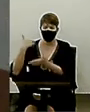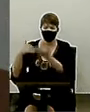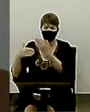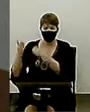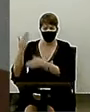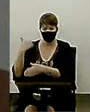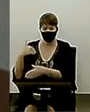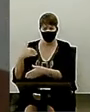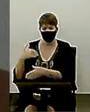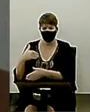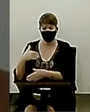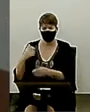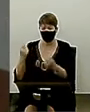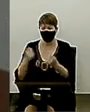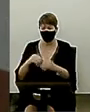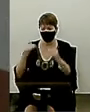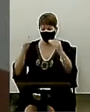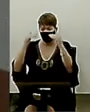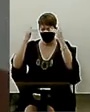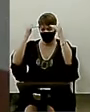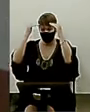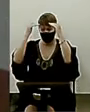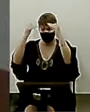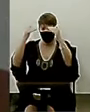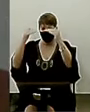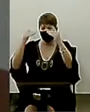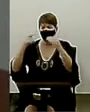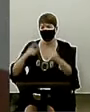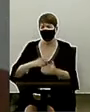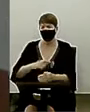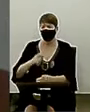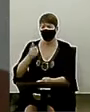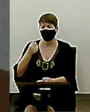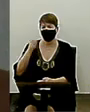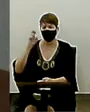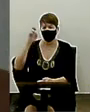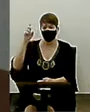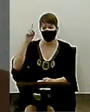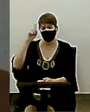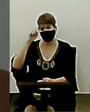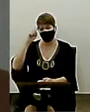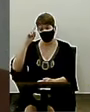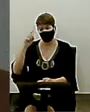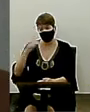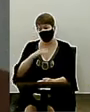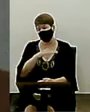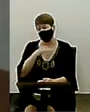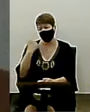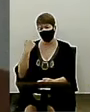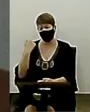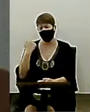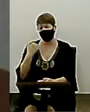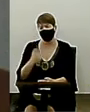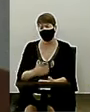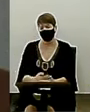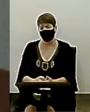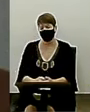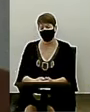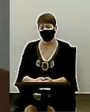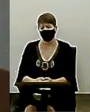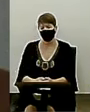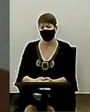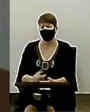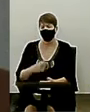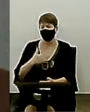honraria para Valdemar Rose. Tinha 15 dias que ele tinha falecido quando eu apresentei esse documento. Eu tive o